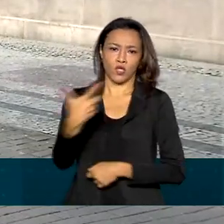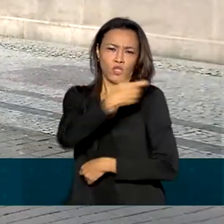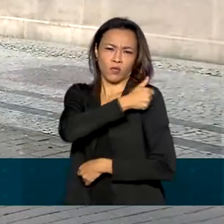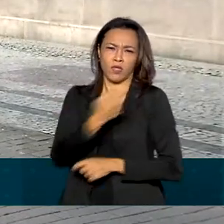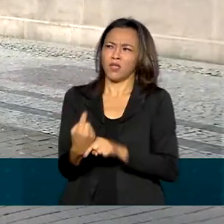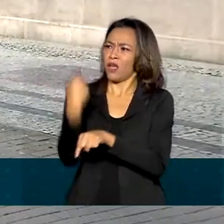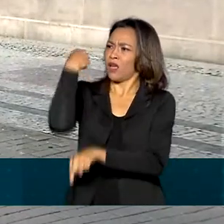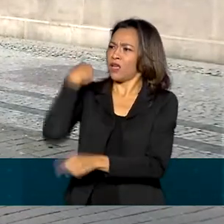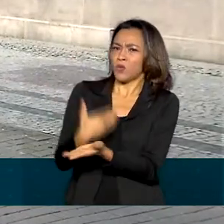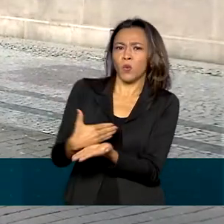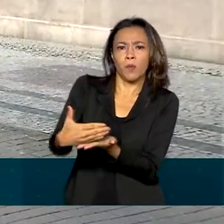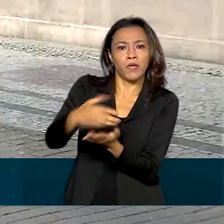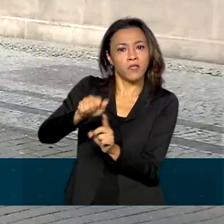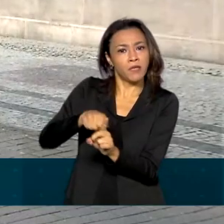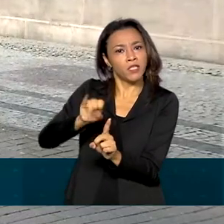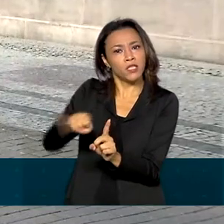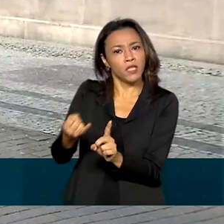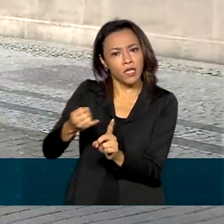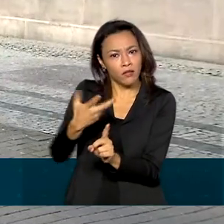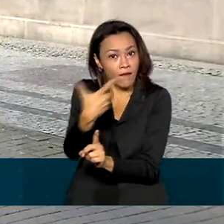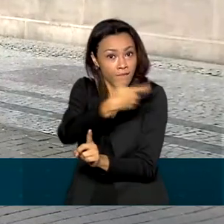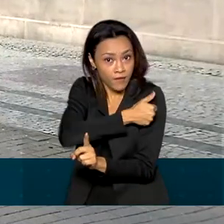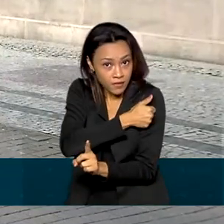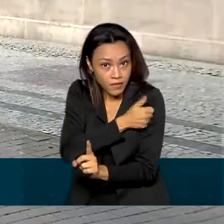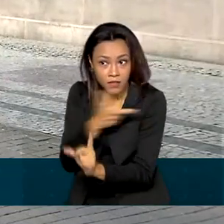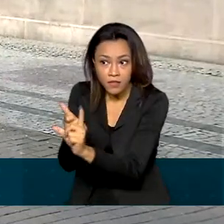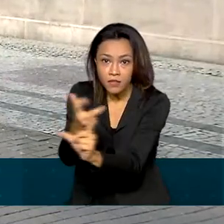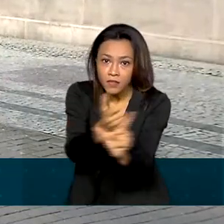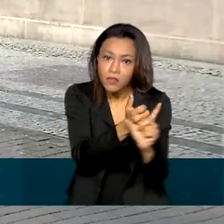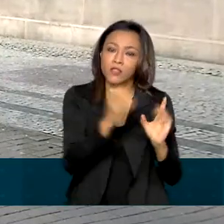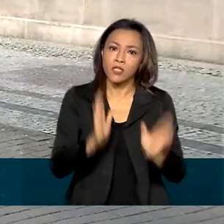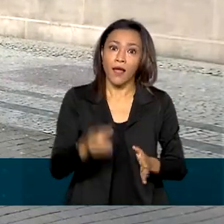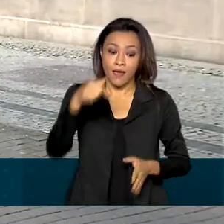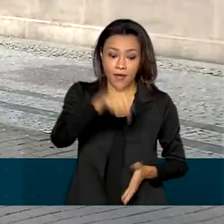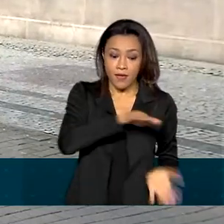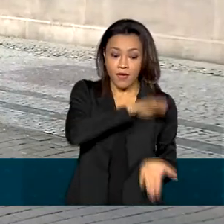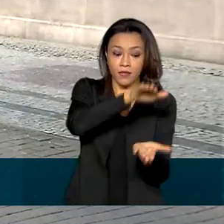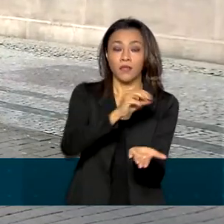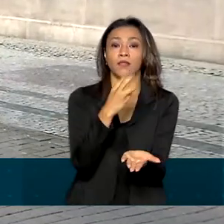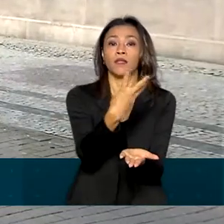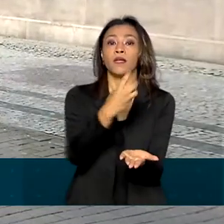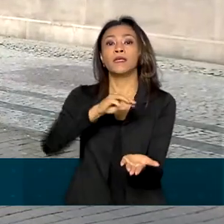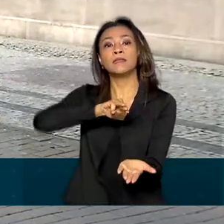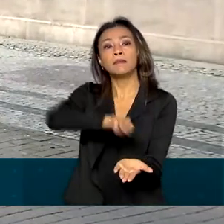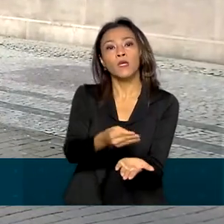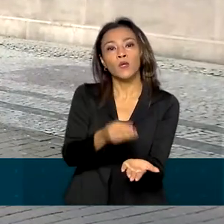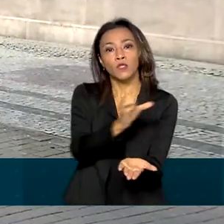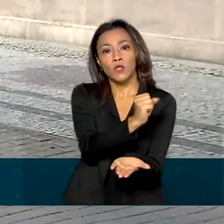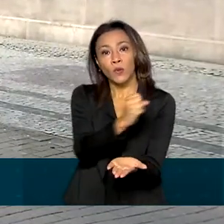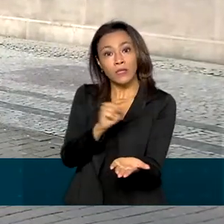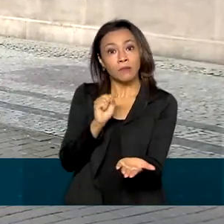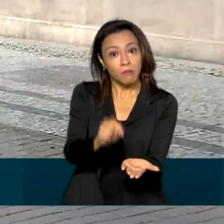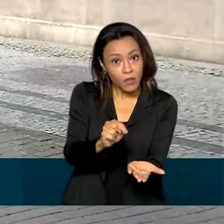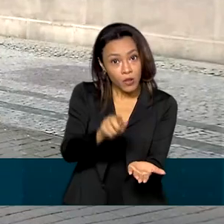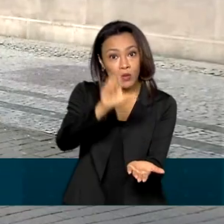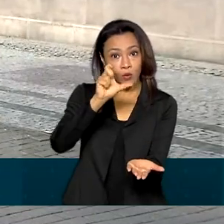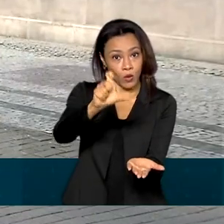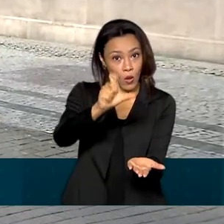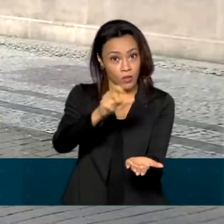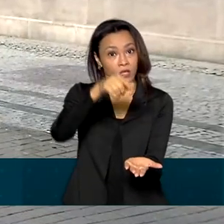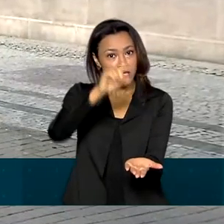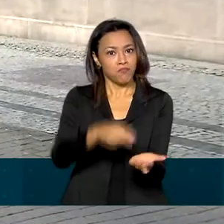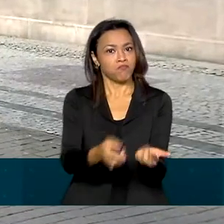início da vacinação em janeiro. Esse novo lote tem 3 milhões e 800 mil doses da AstraZeneca, produzida pela